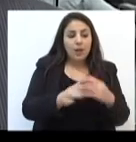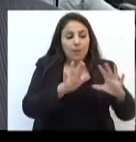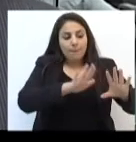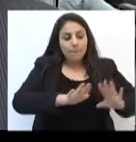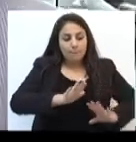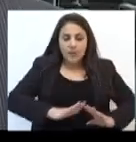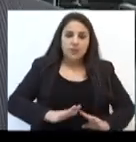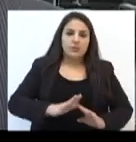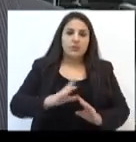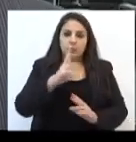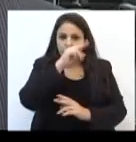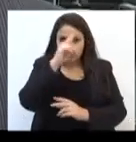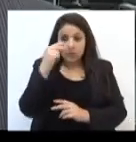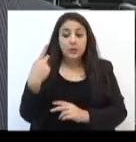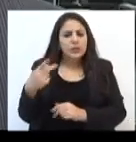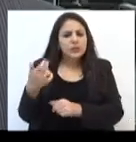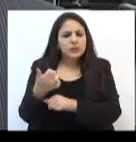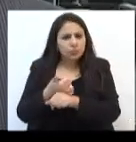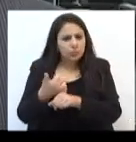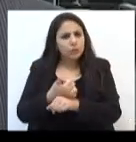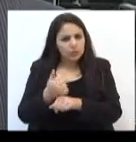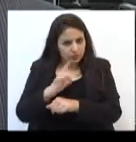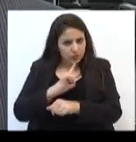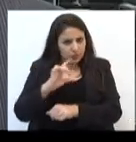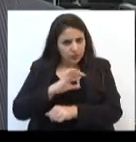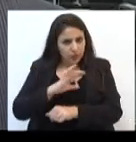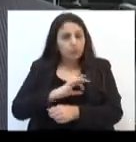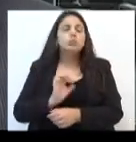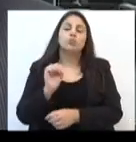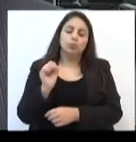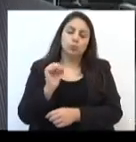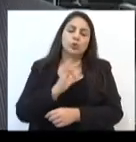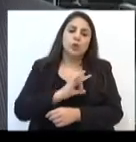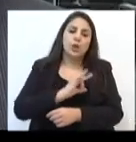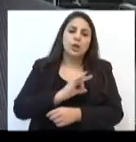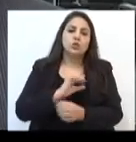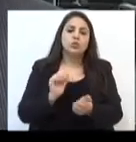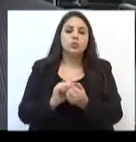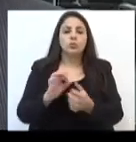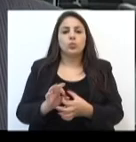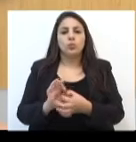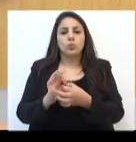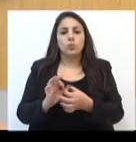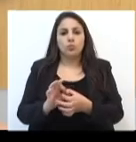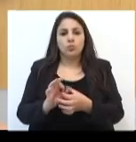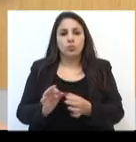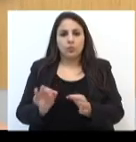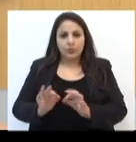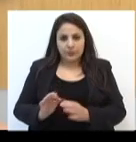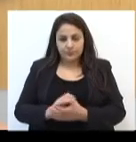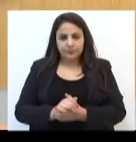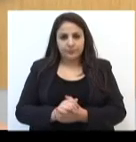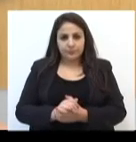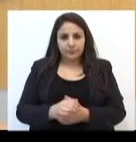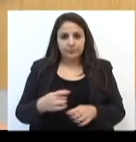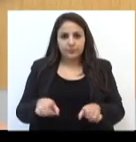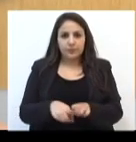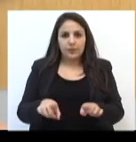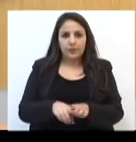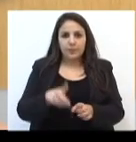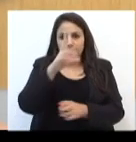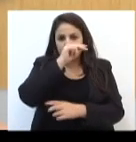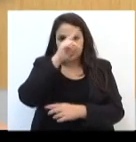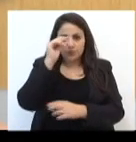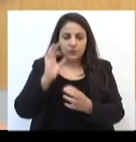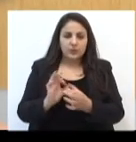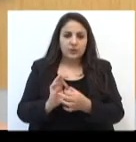município de Passo Fundo. E esses profissionais, eles seriam então remunerados? Seriam remunerados através do convênio. Também do Executivo foi